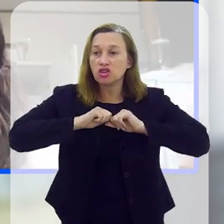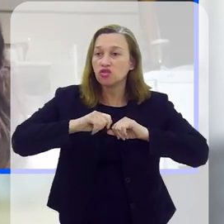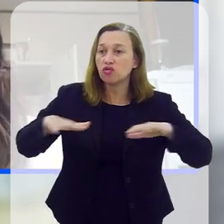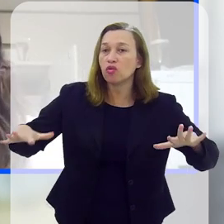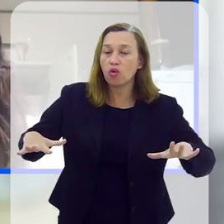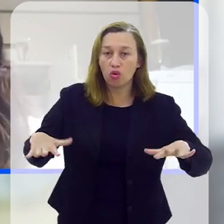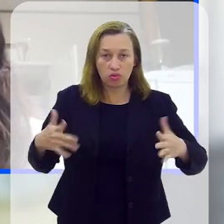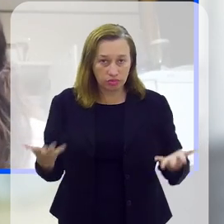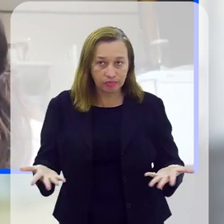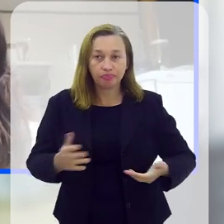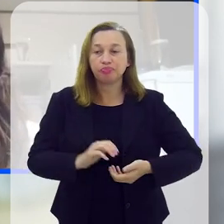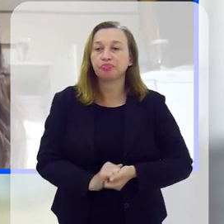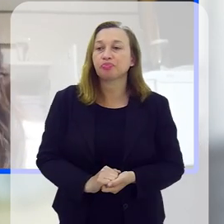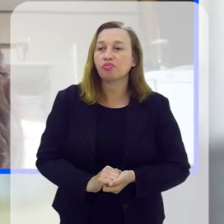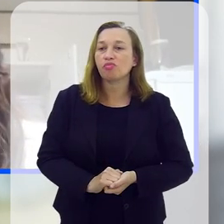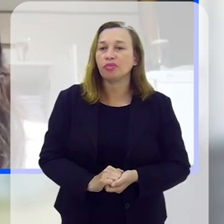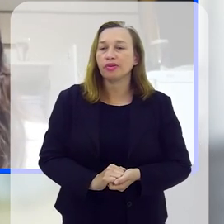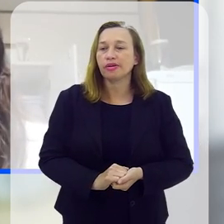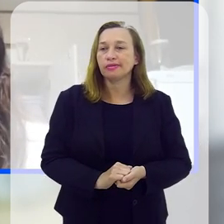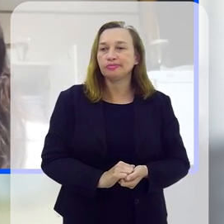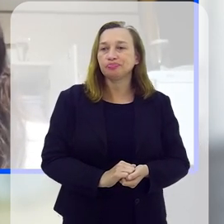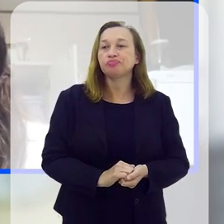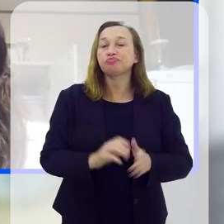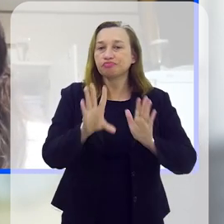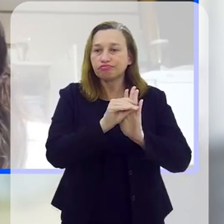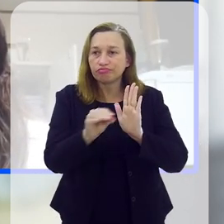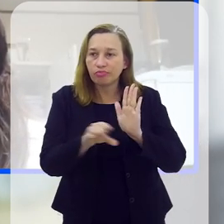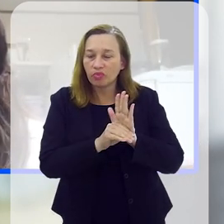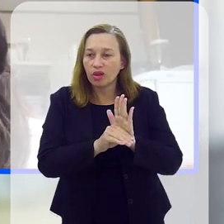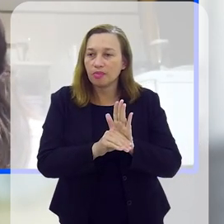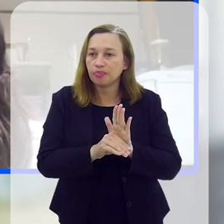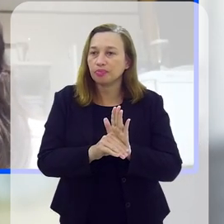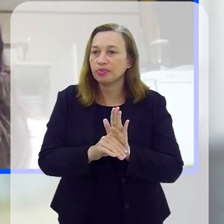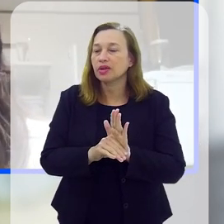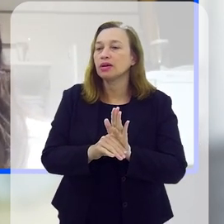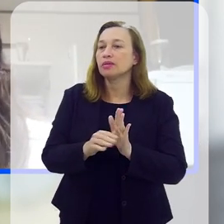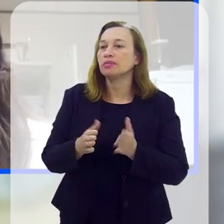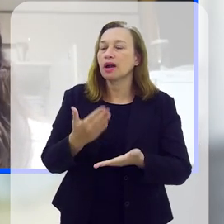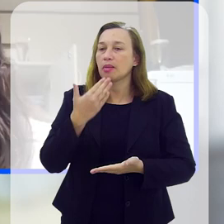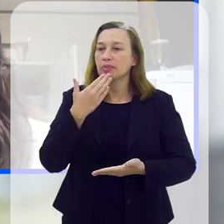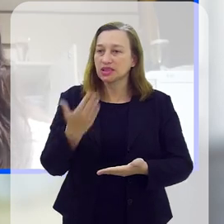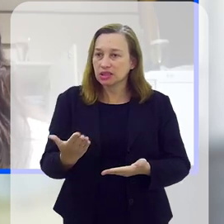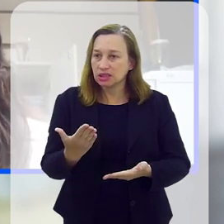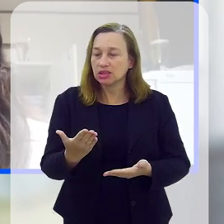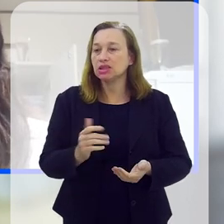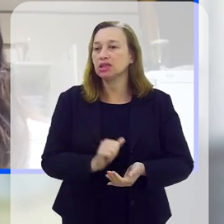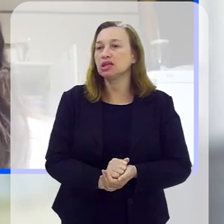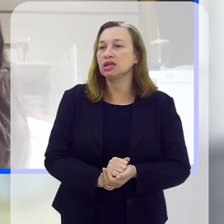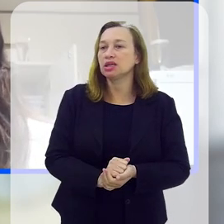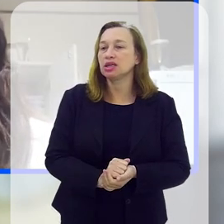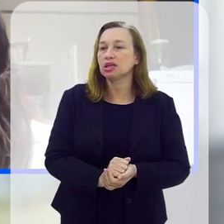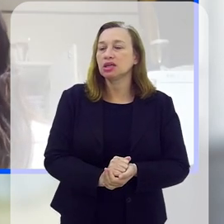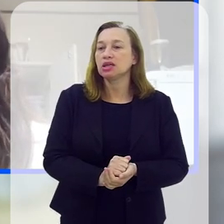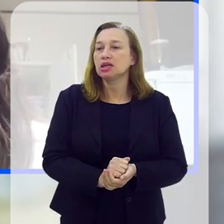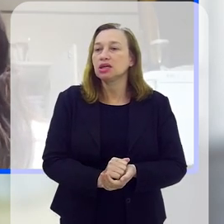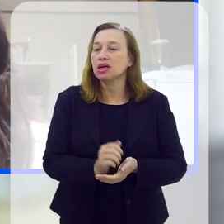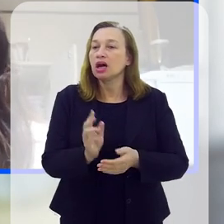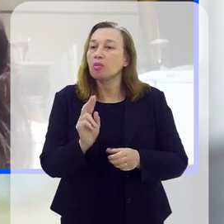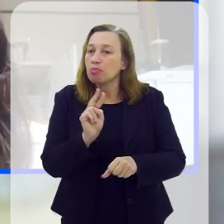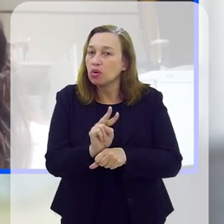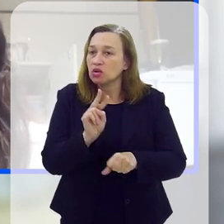de onde veio o conteúdo para se determinar a autoria, para que a autoria fique ali